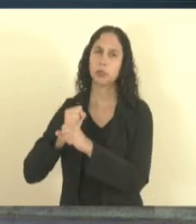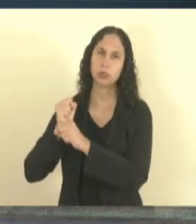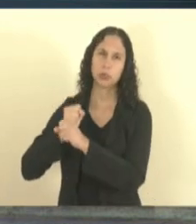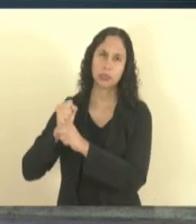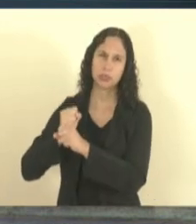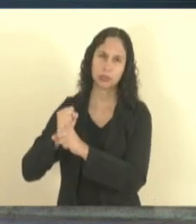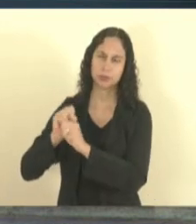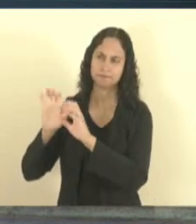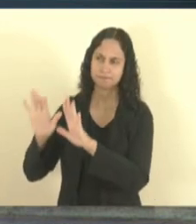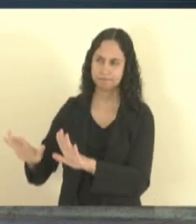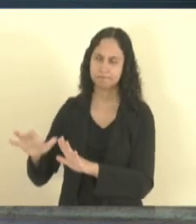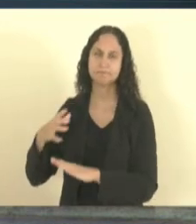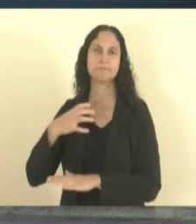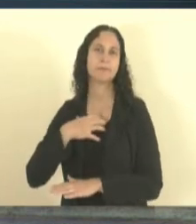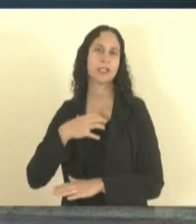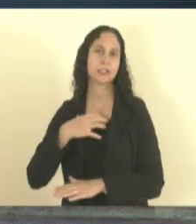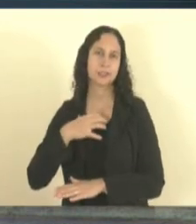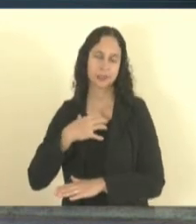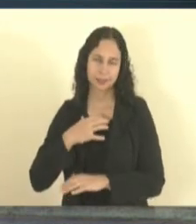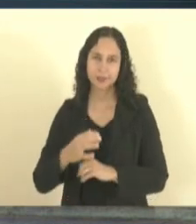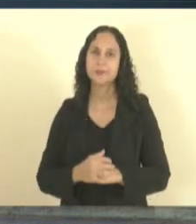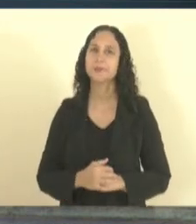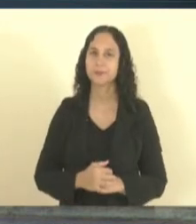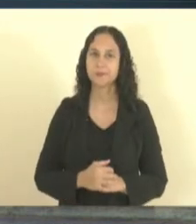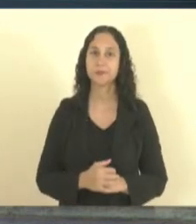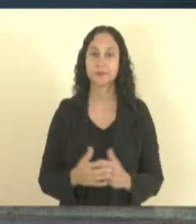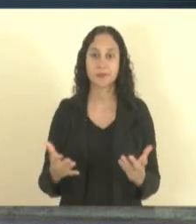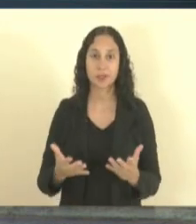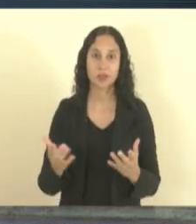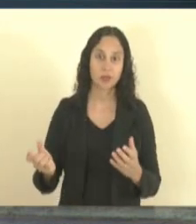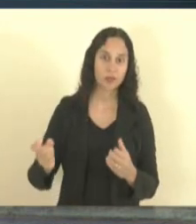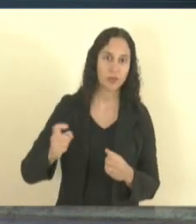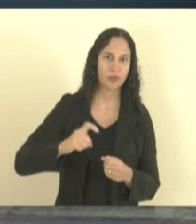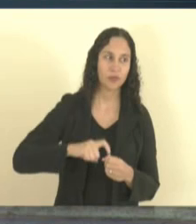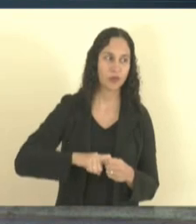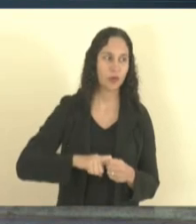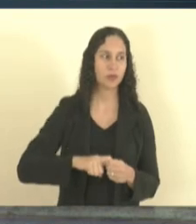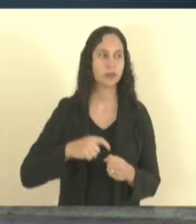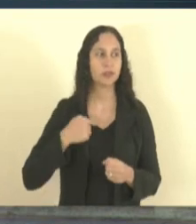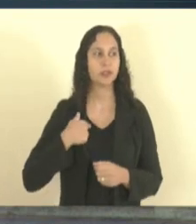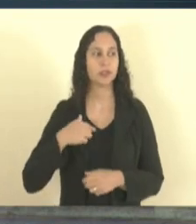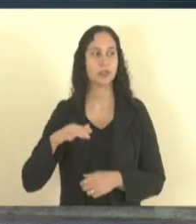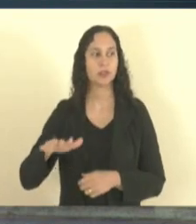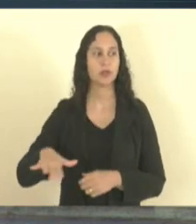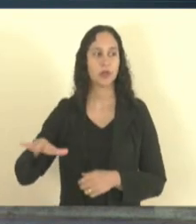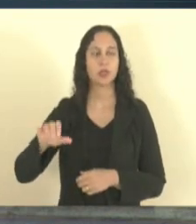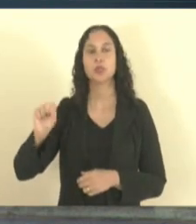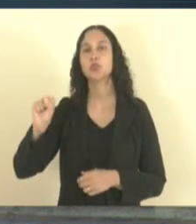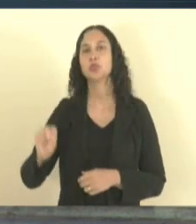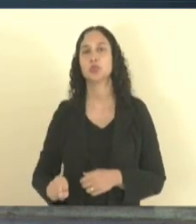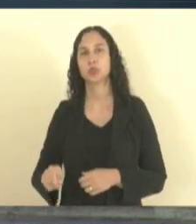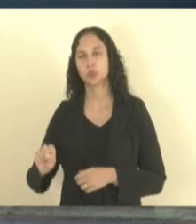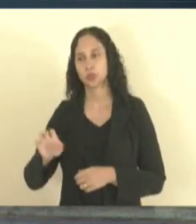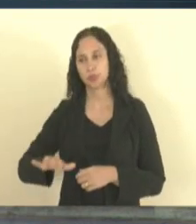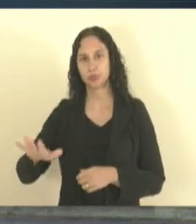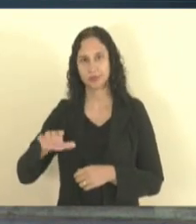praticamente e estou de volta sou aqui do sul do estado município de Itapemirim